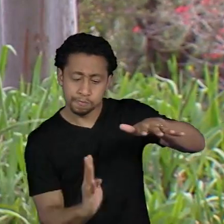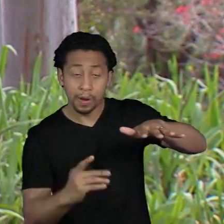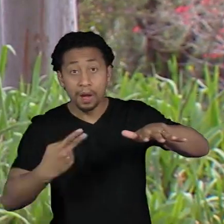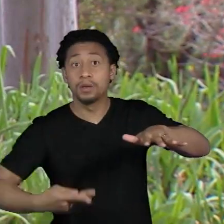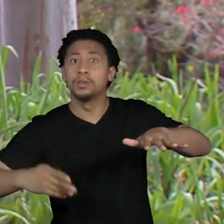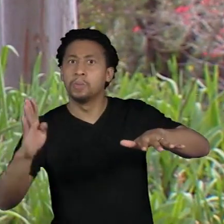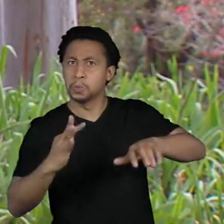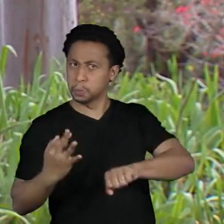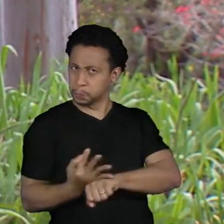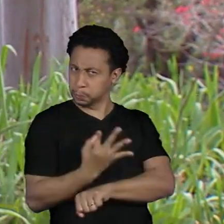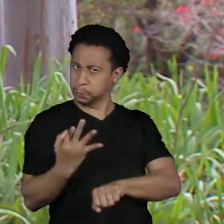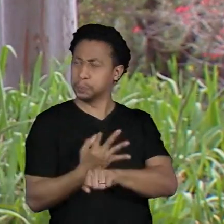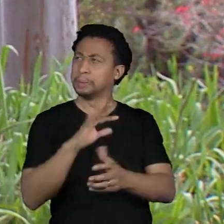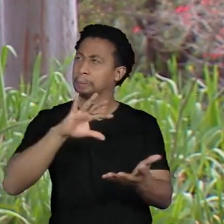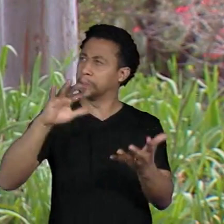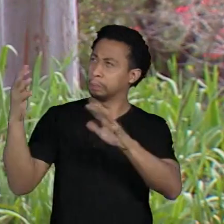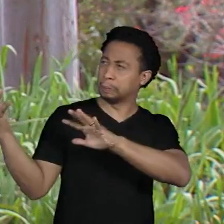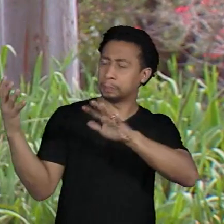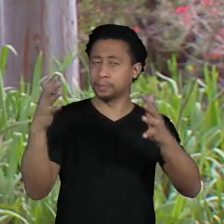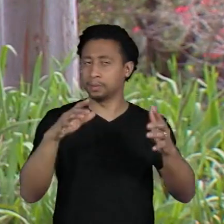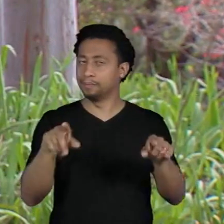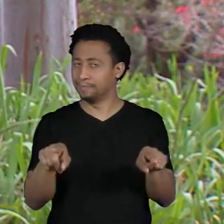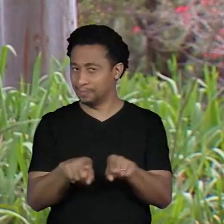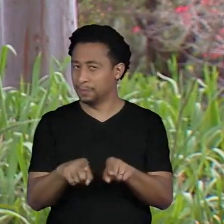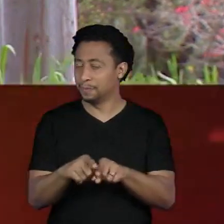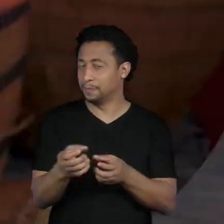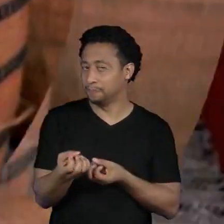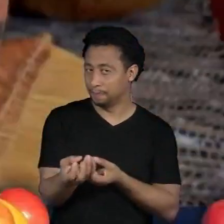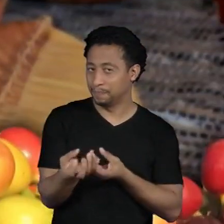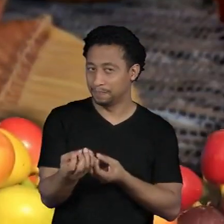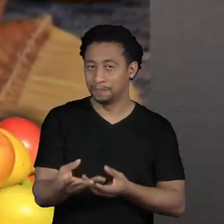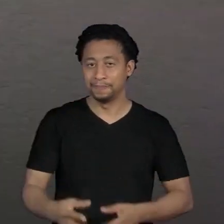às mudanças do clima E você vai ver também